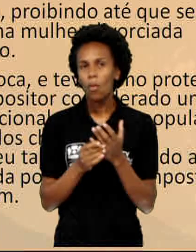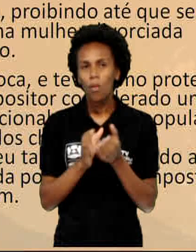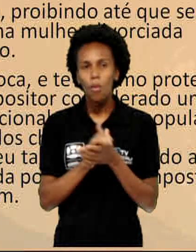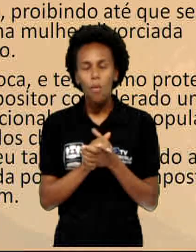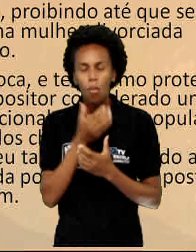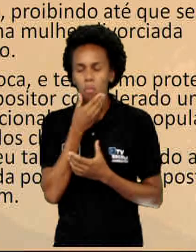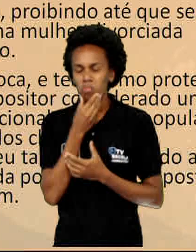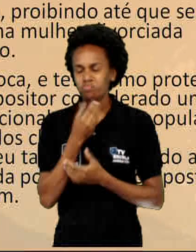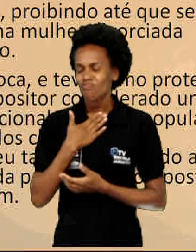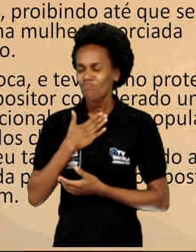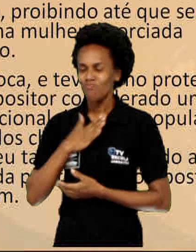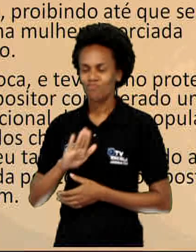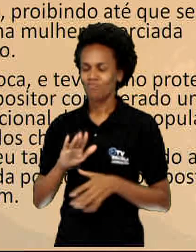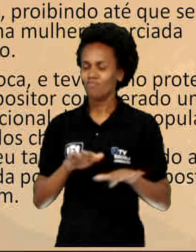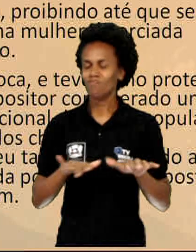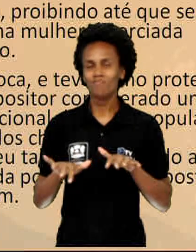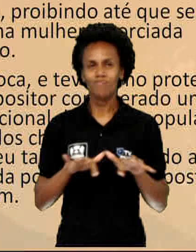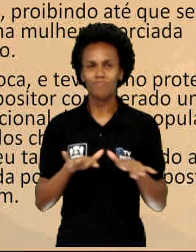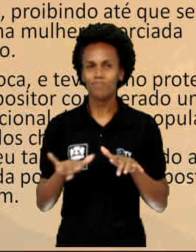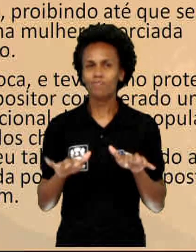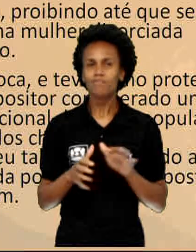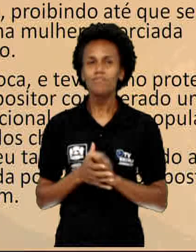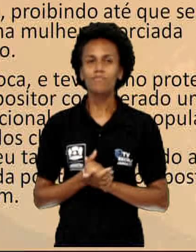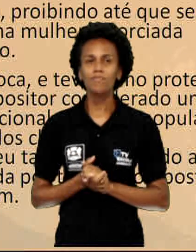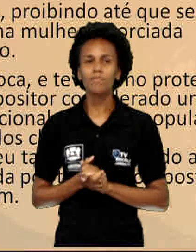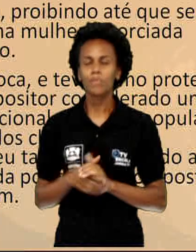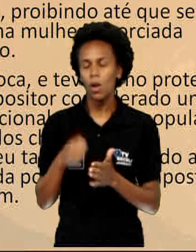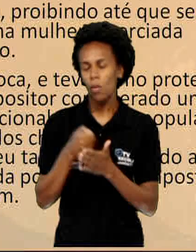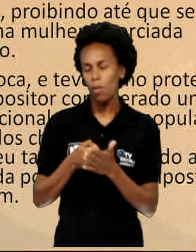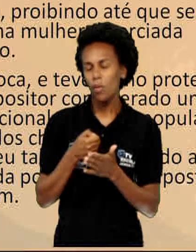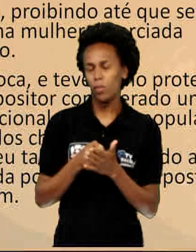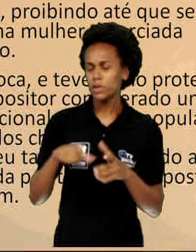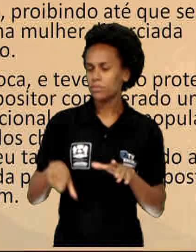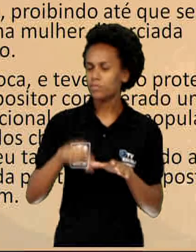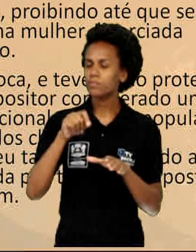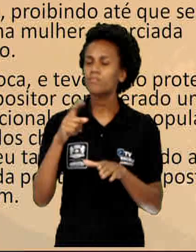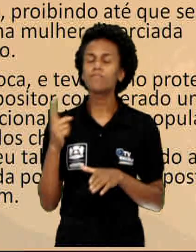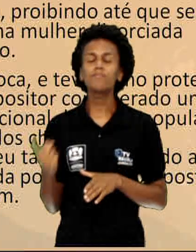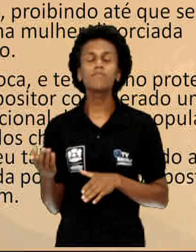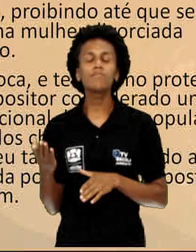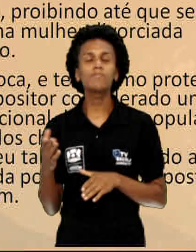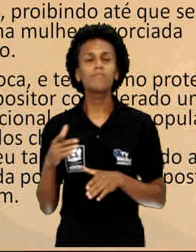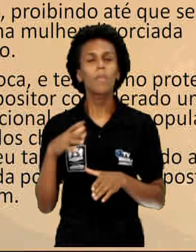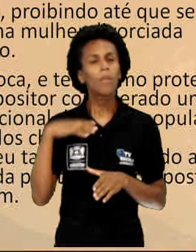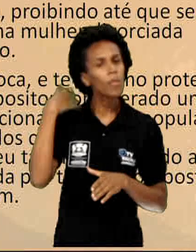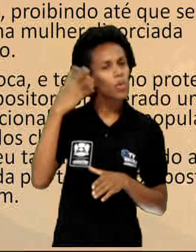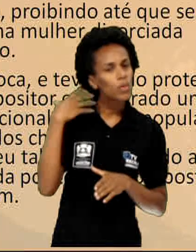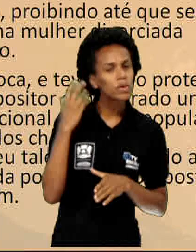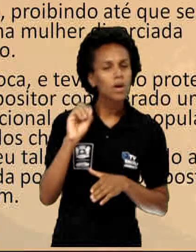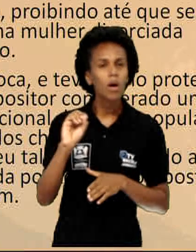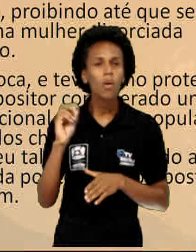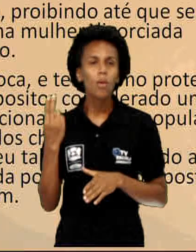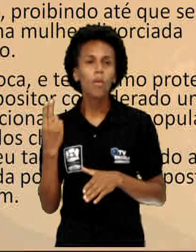encarava o piano como seu rival, e a obrigou a escolher entre a música ou ele.